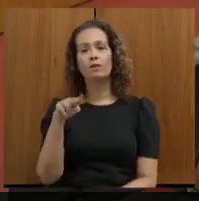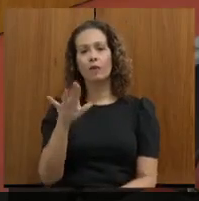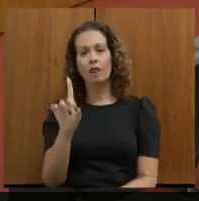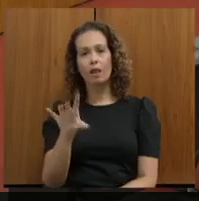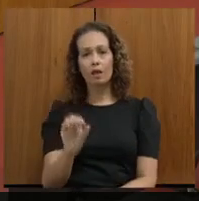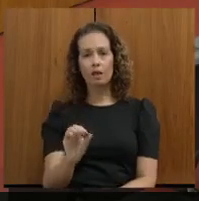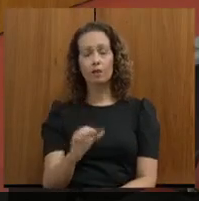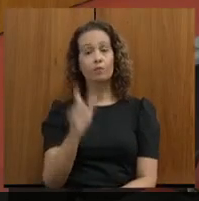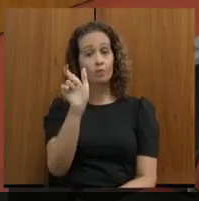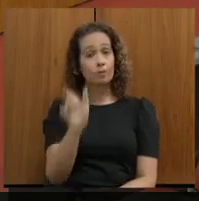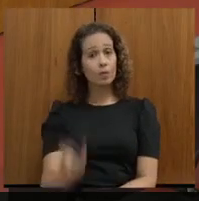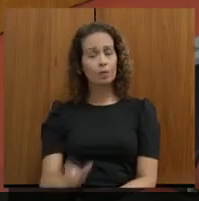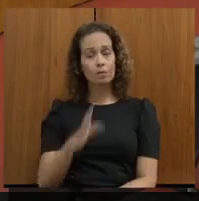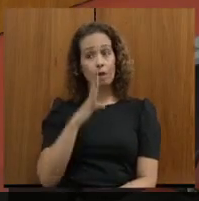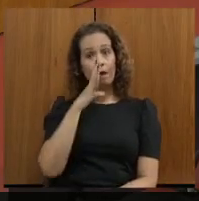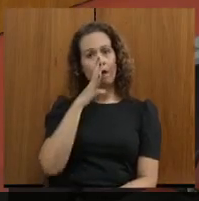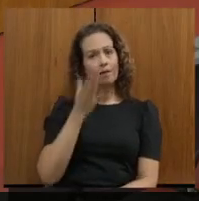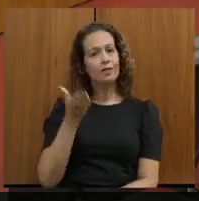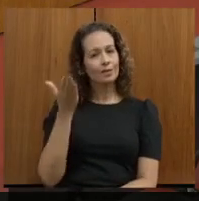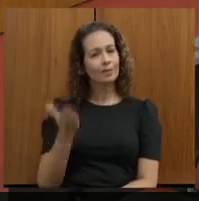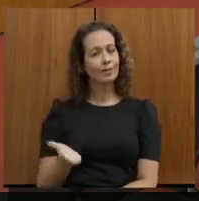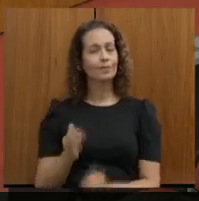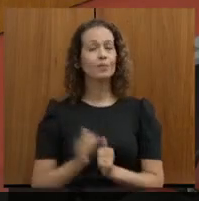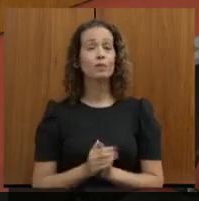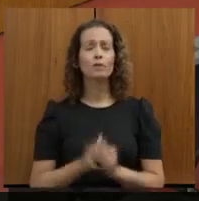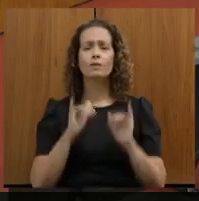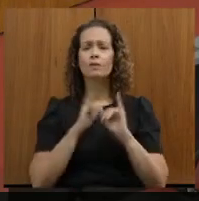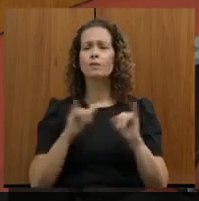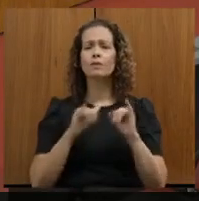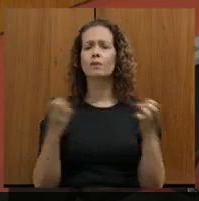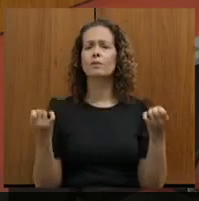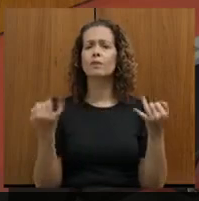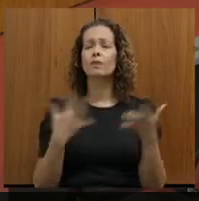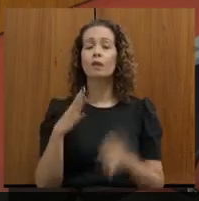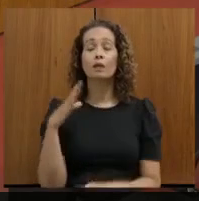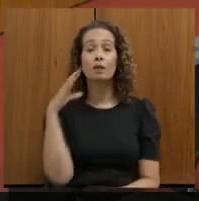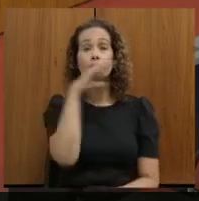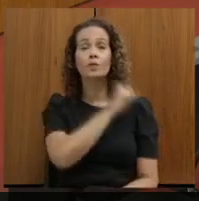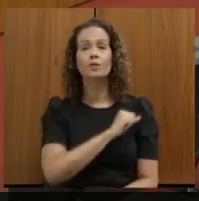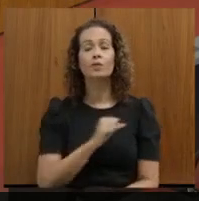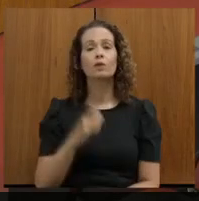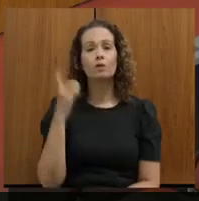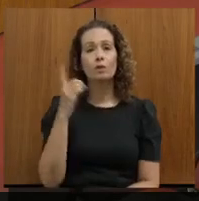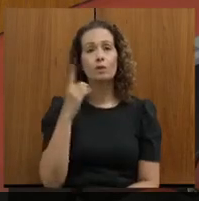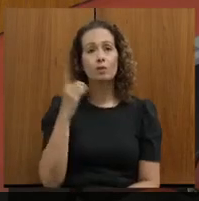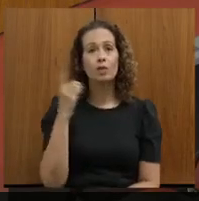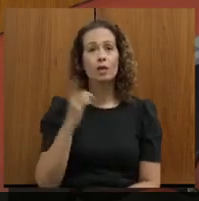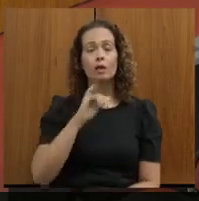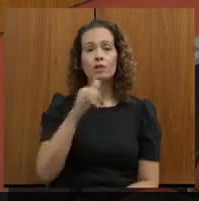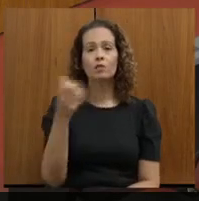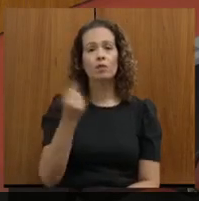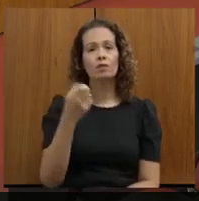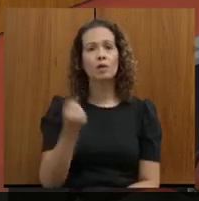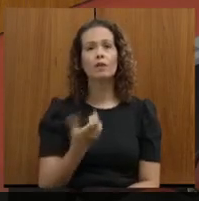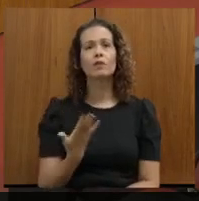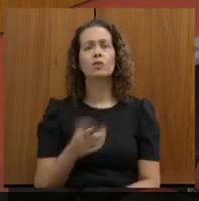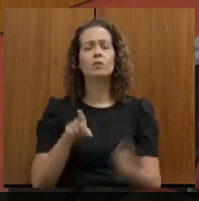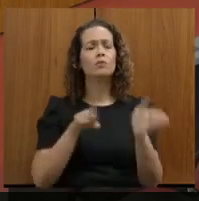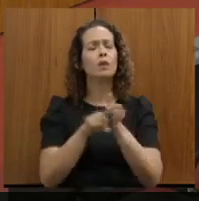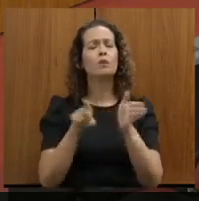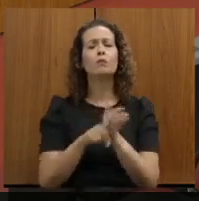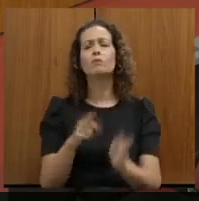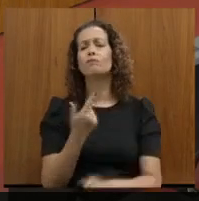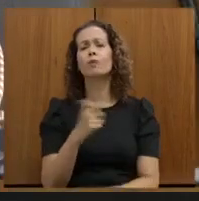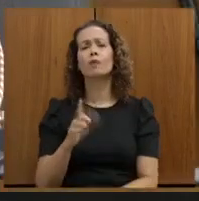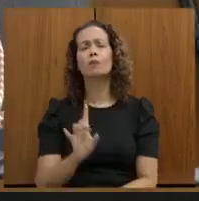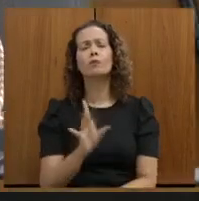que eu admiro muito. Eu vou contar aqui rapidinho, deputado João Leite, como eu não tenho perguntas, eu tenho só mesmo ponderações.